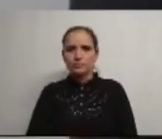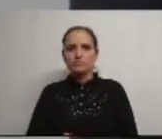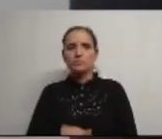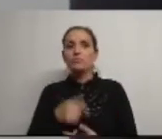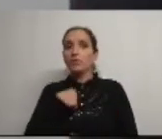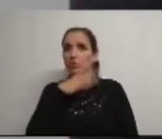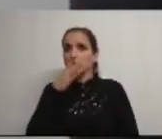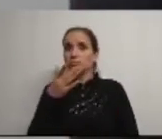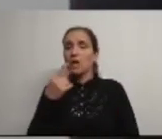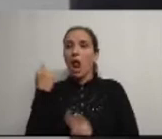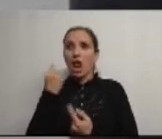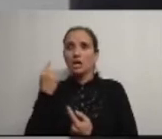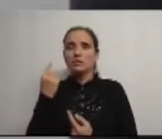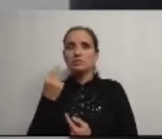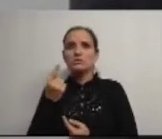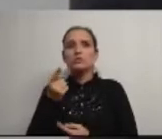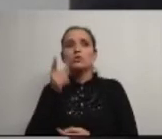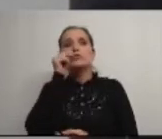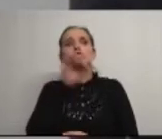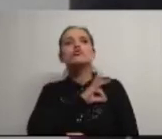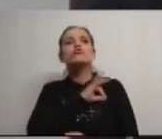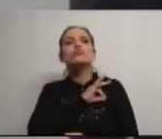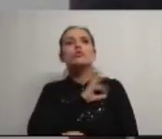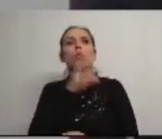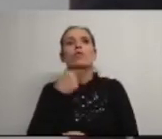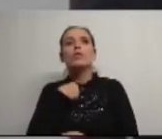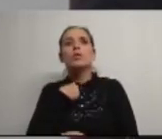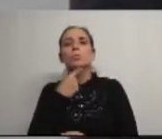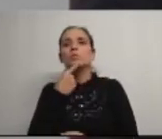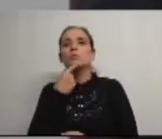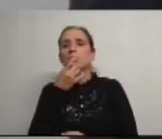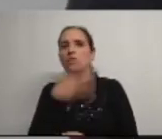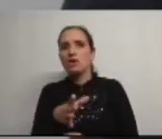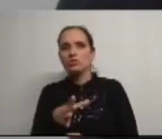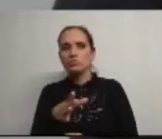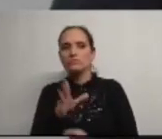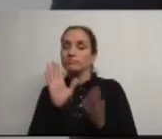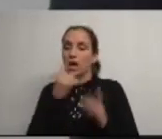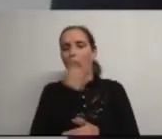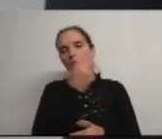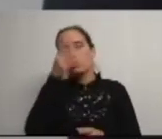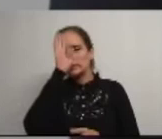diria recentemente alguém os meus só falam quando eu entendo e deixo ainda bem que cada um sabe o que tem